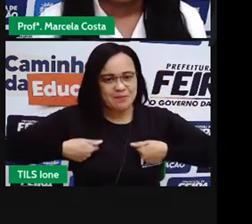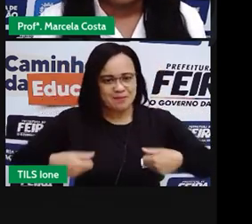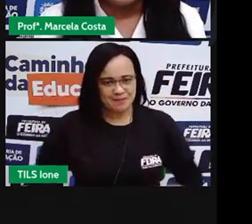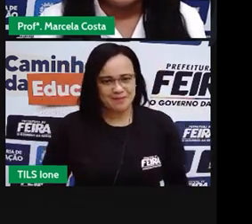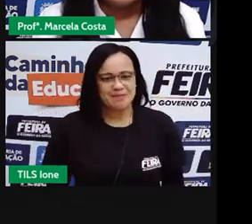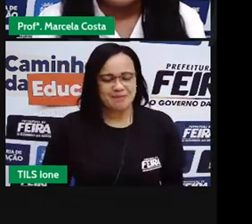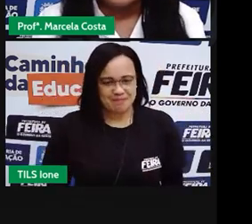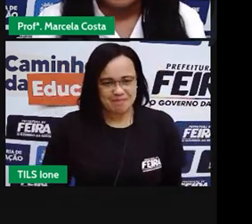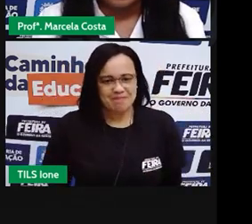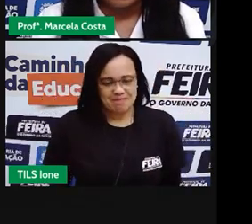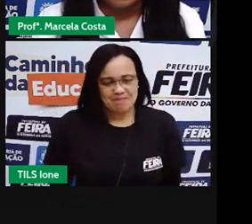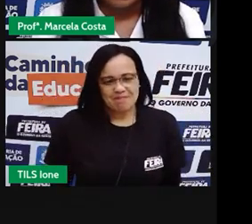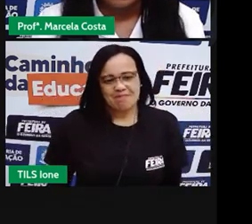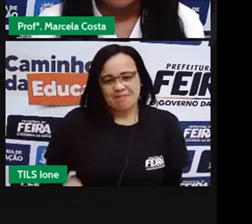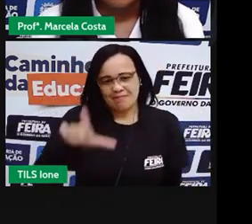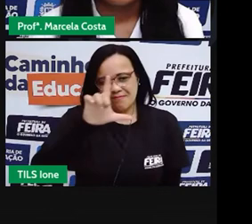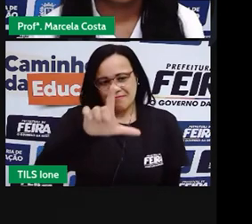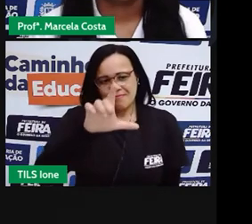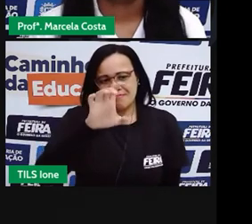Leão.